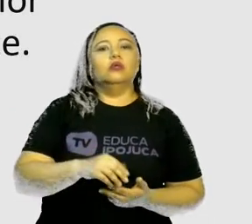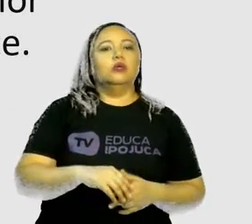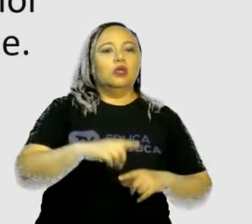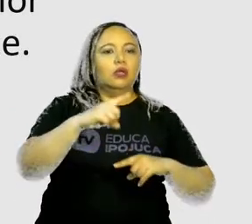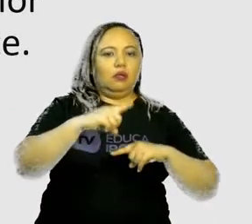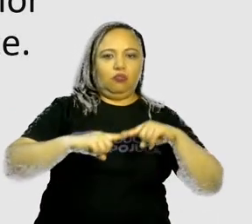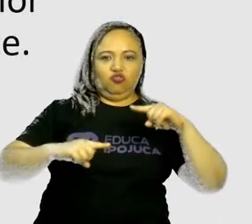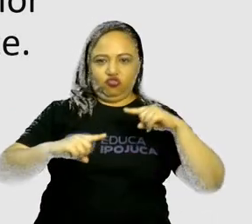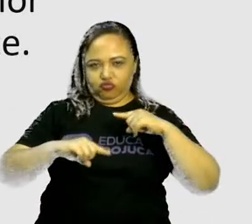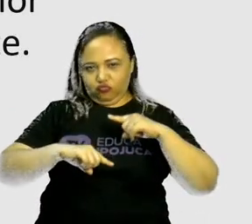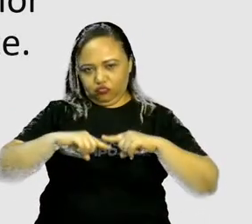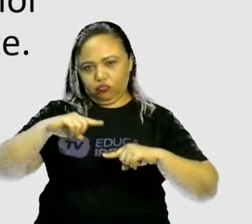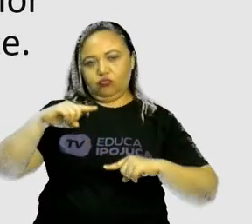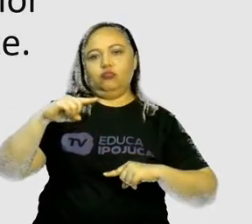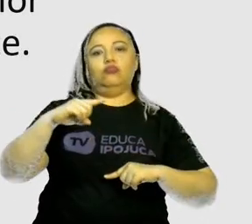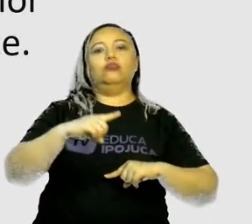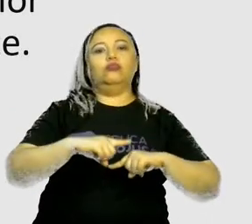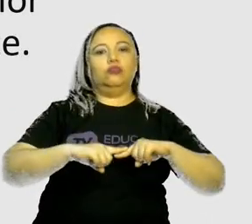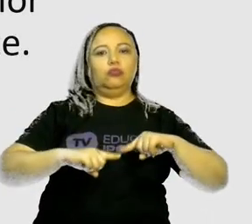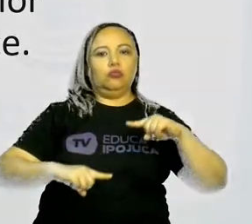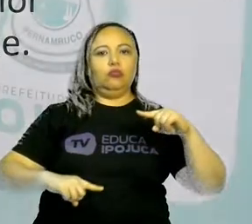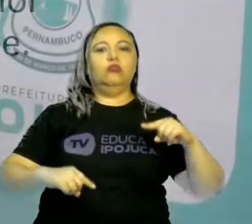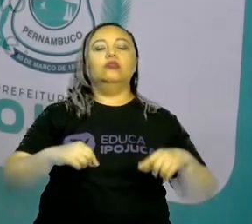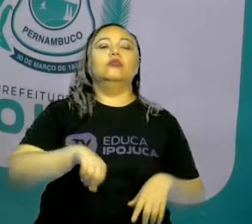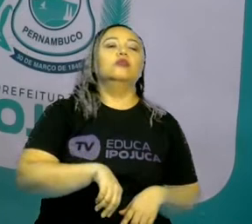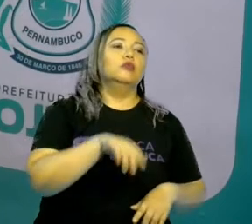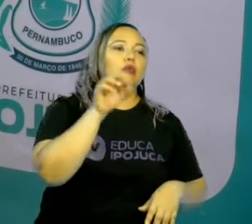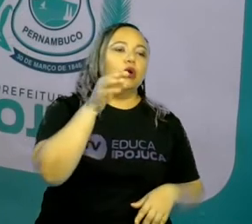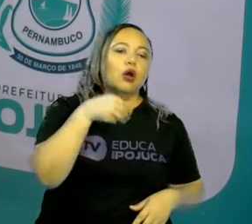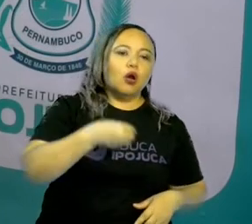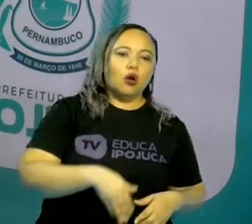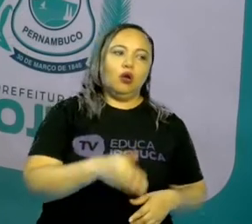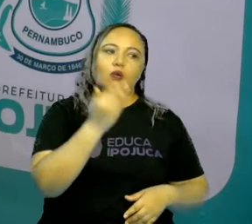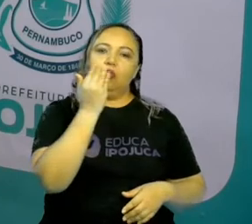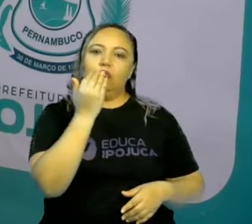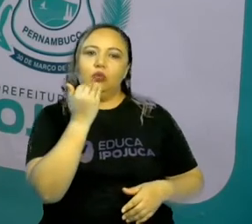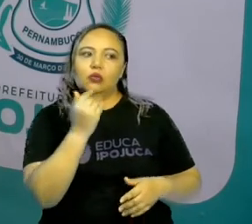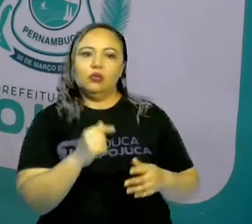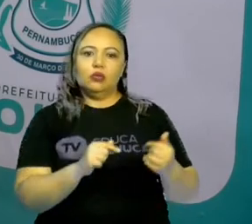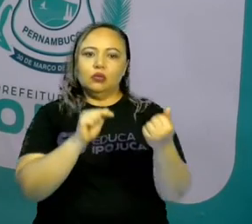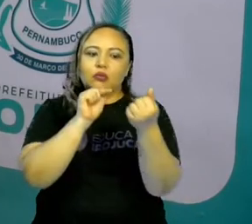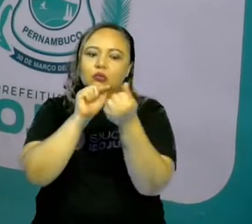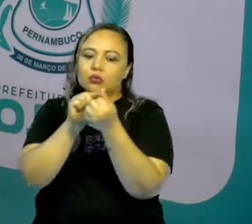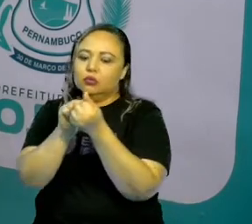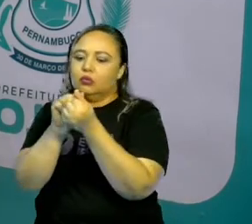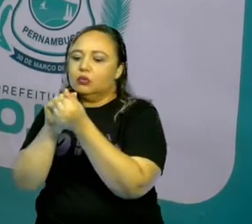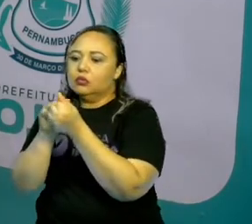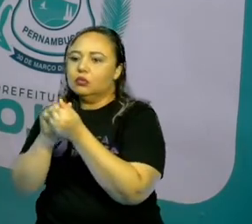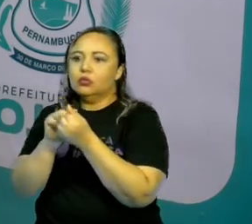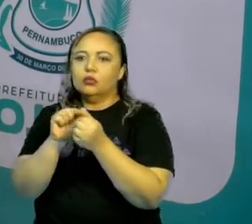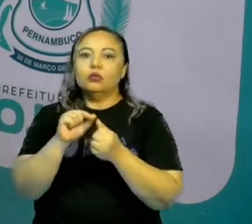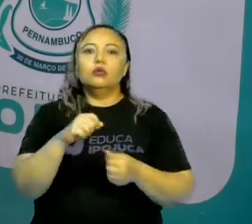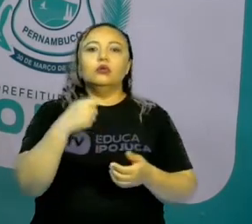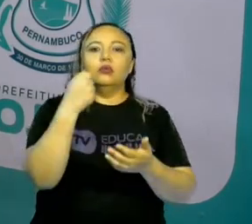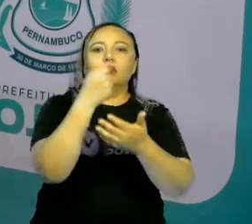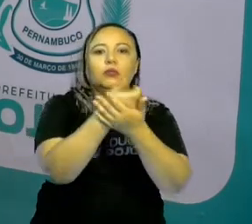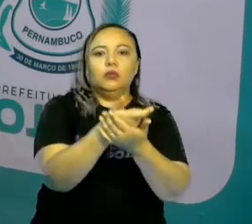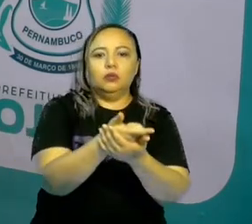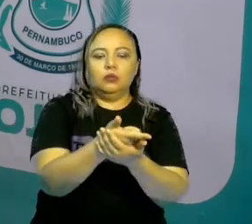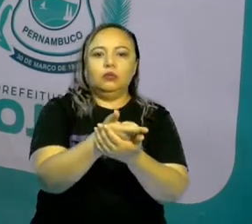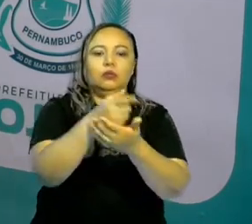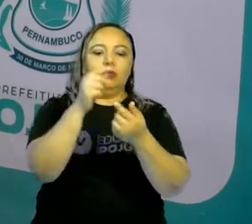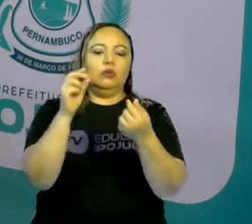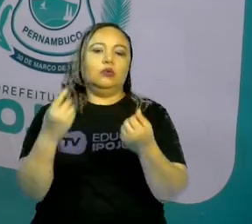Utilizando o valor correspondente. Ou seja, através do dinheiro